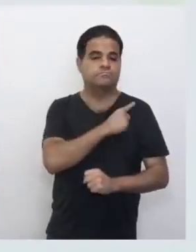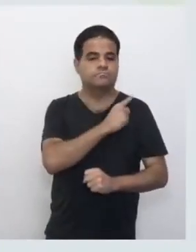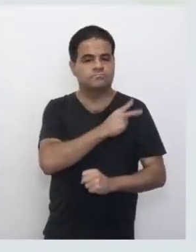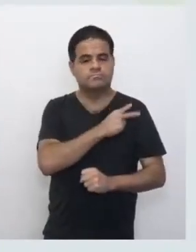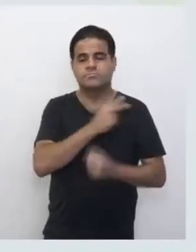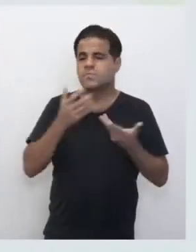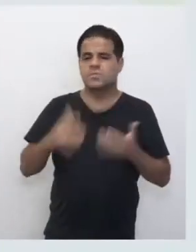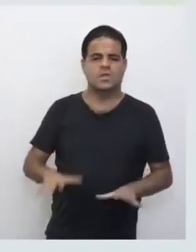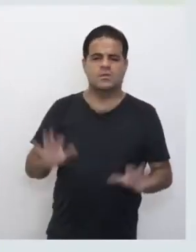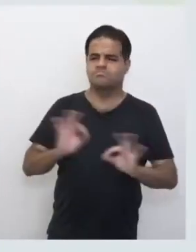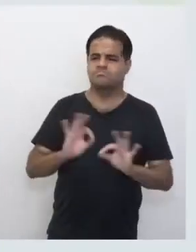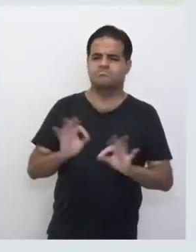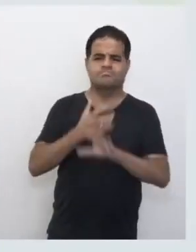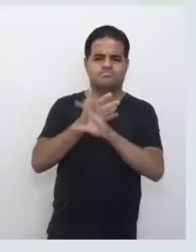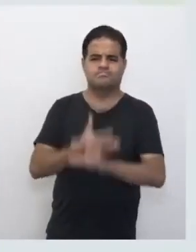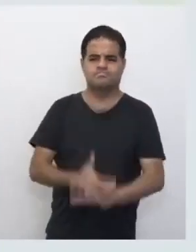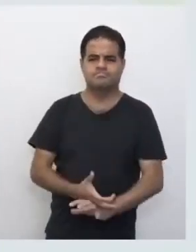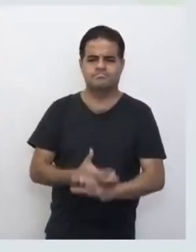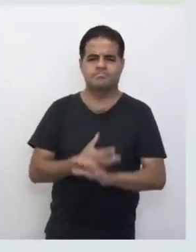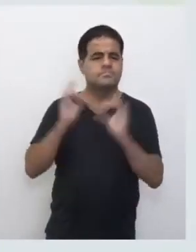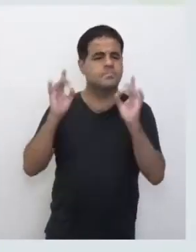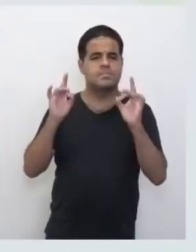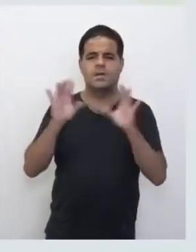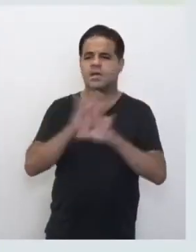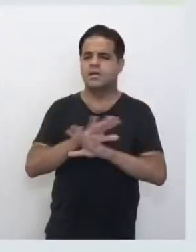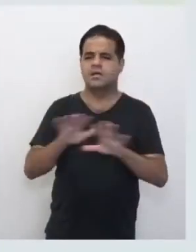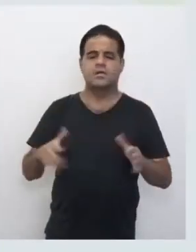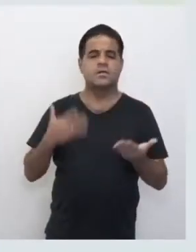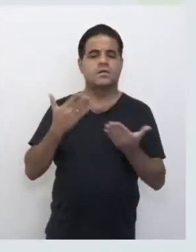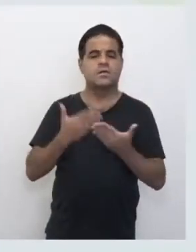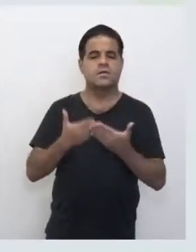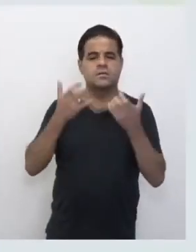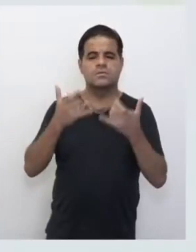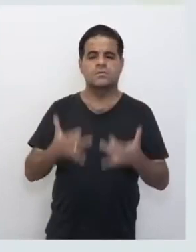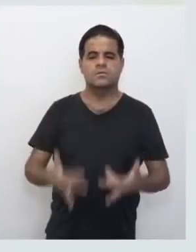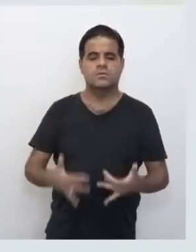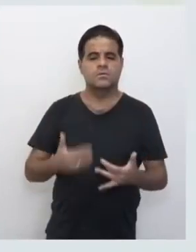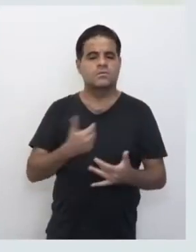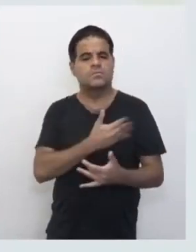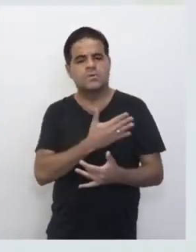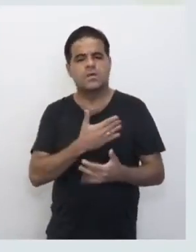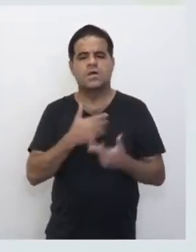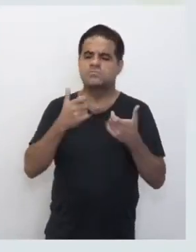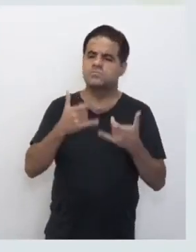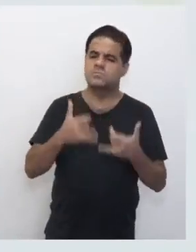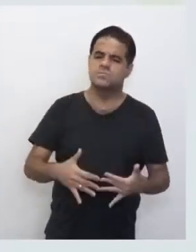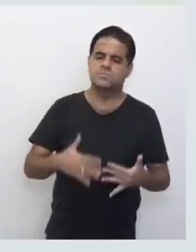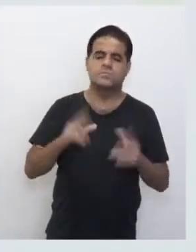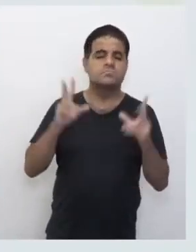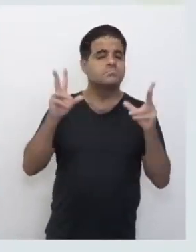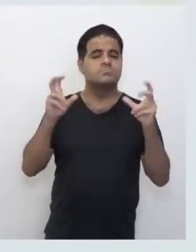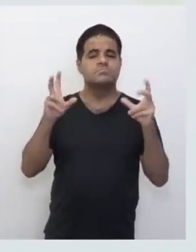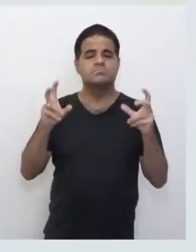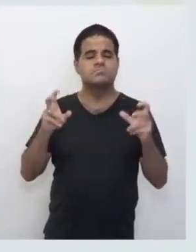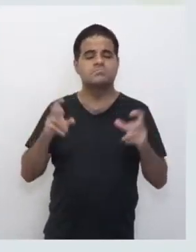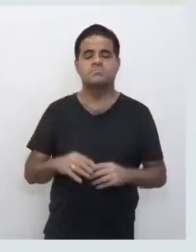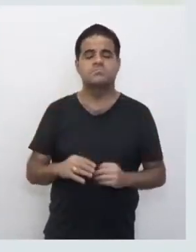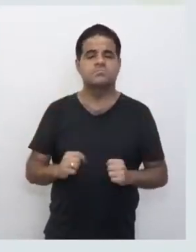mas eu não quero nenhum componente curricular específico. Eu quero apenas uma aula sobre preconceito, ou uma aula que vai falar sobre